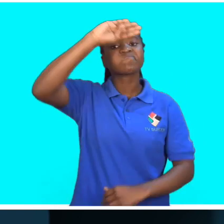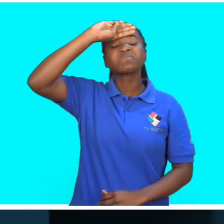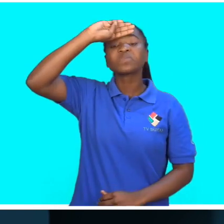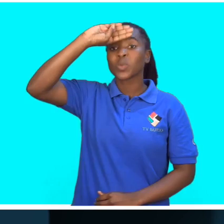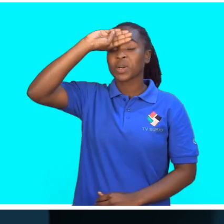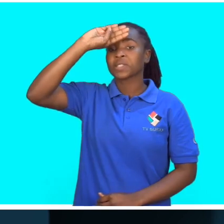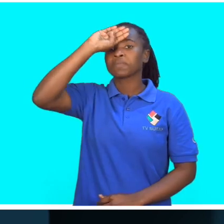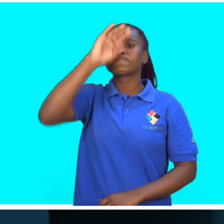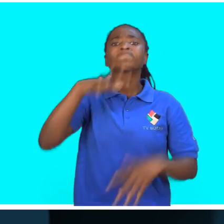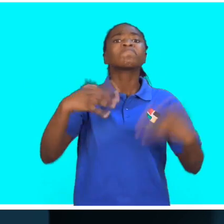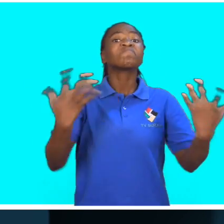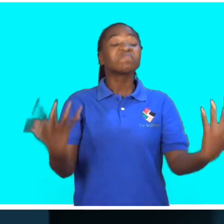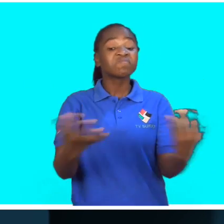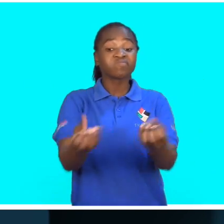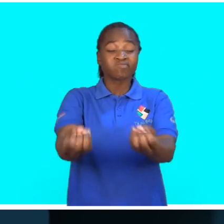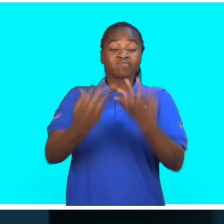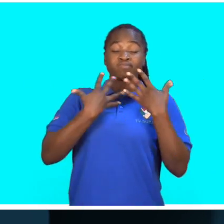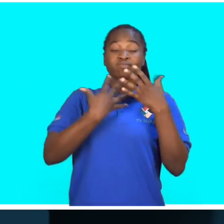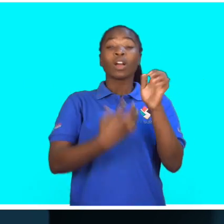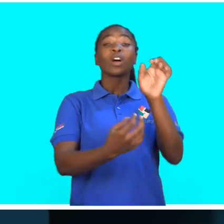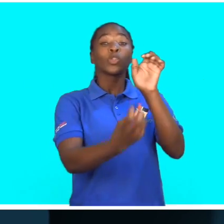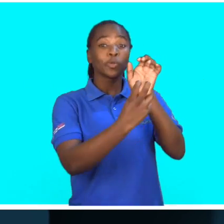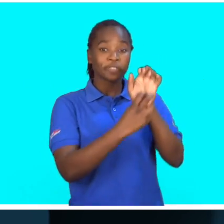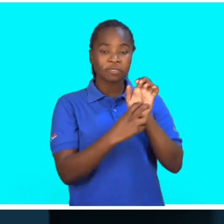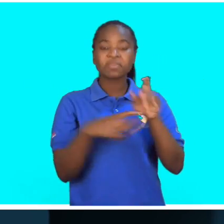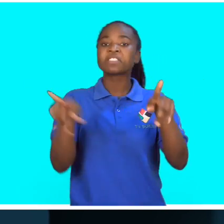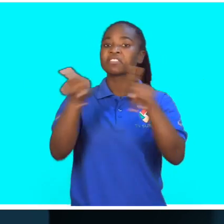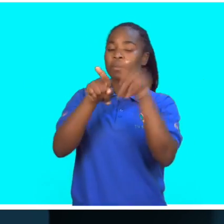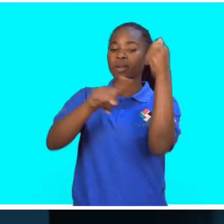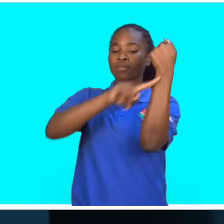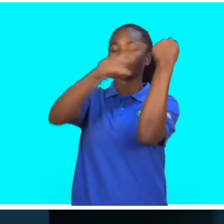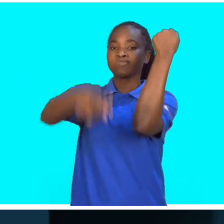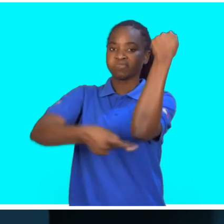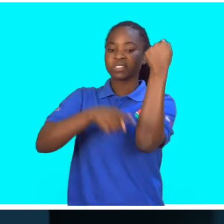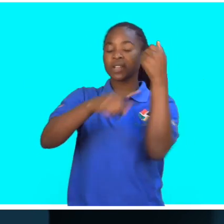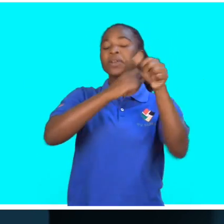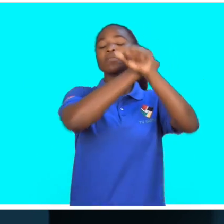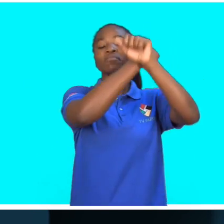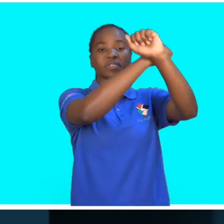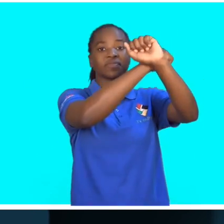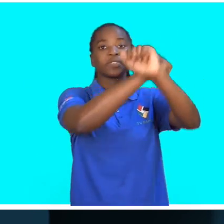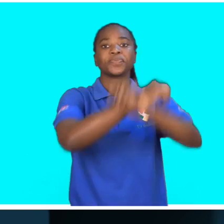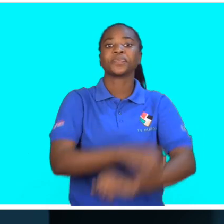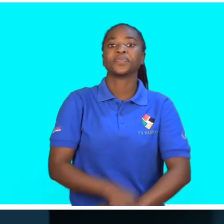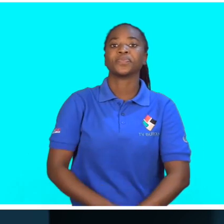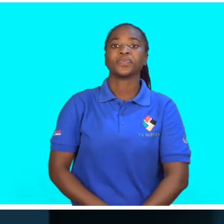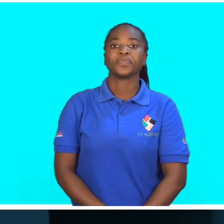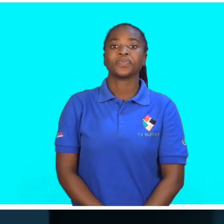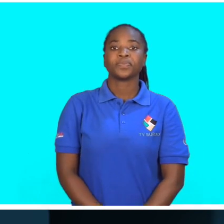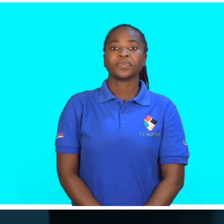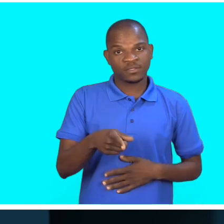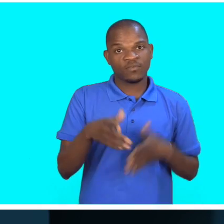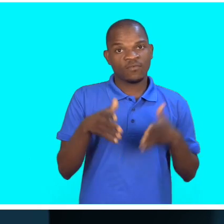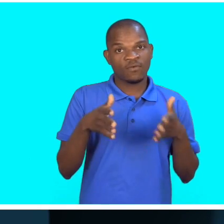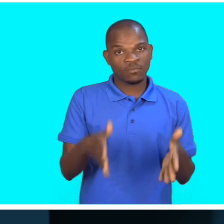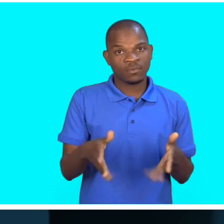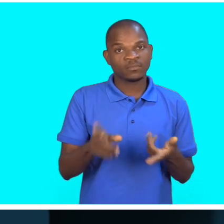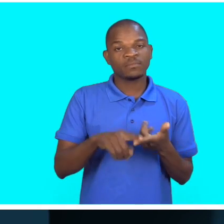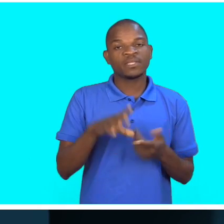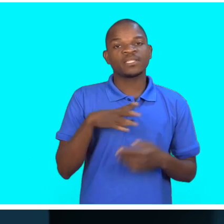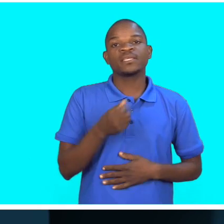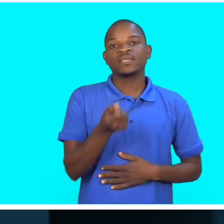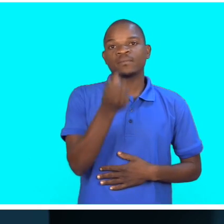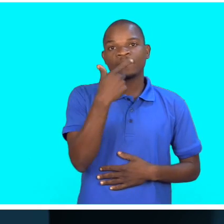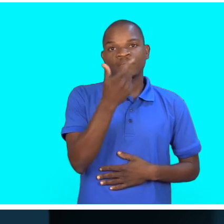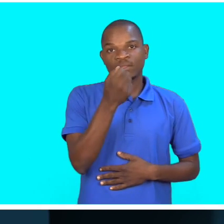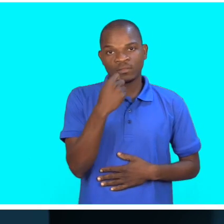para evitar a contaminação de doenças sexualmente transmissíveis, é também um método contraceptivo. Temos a